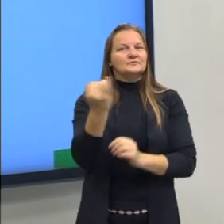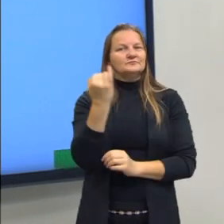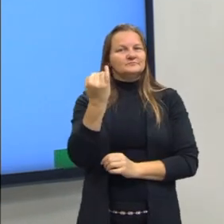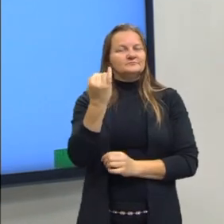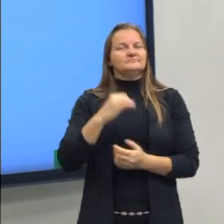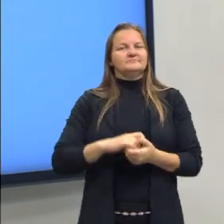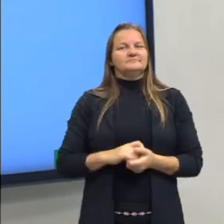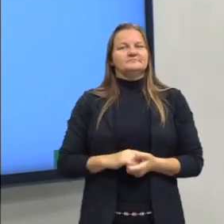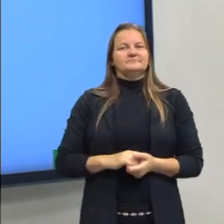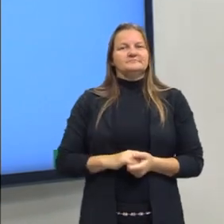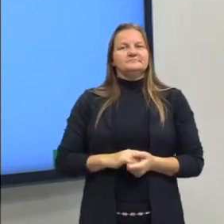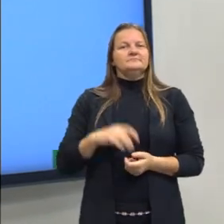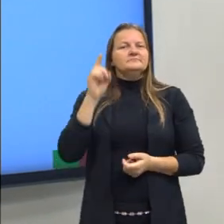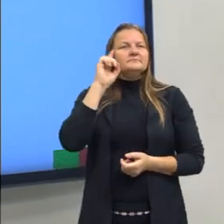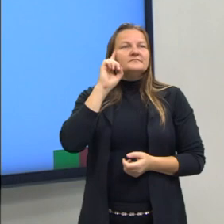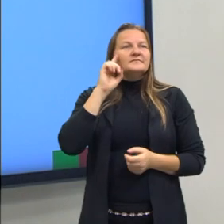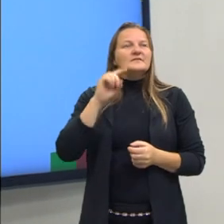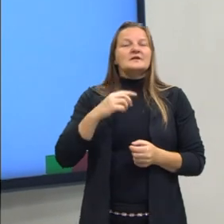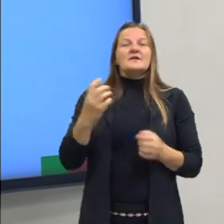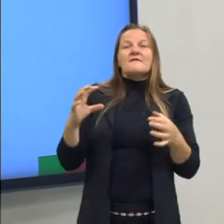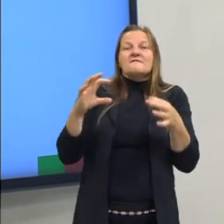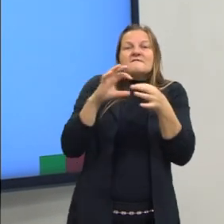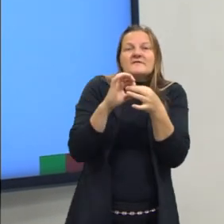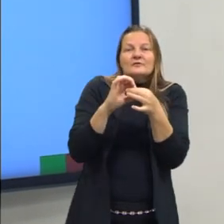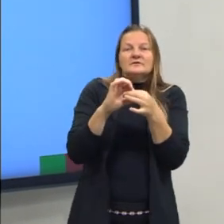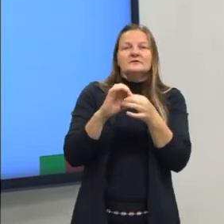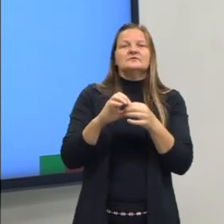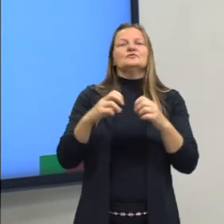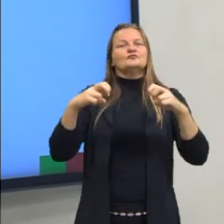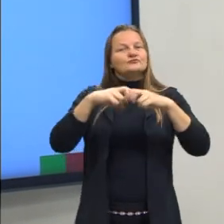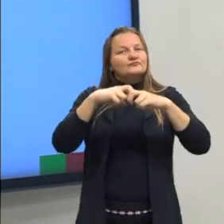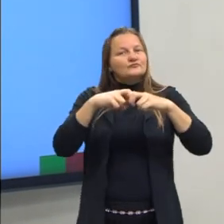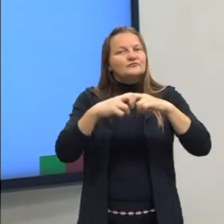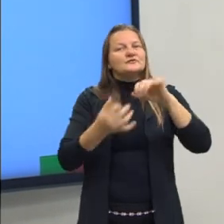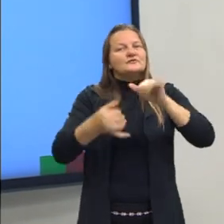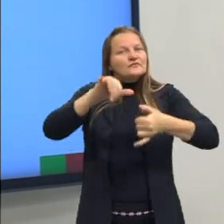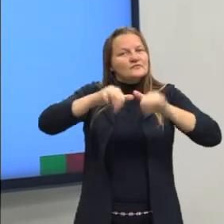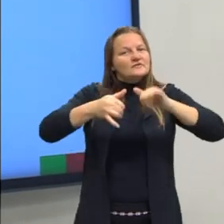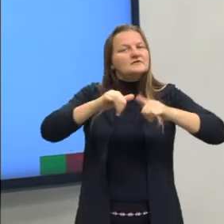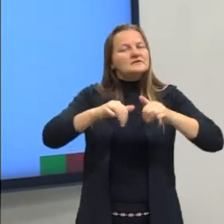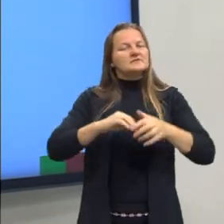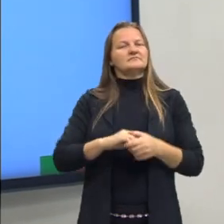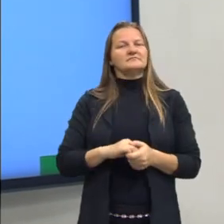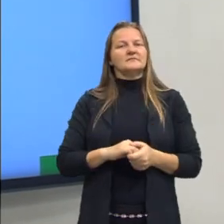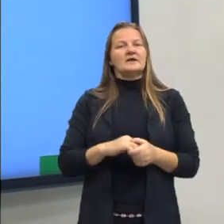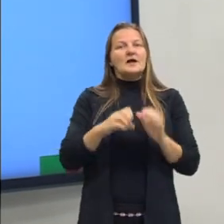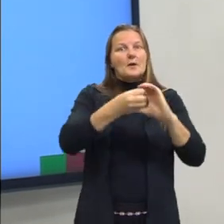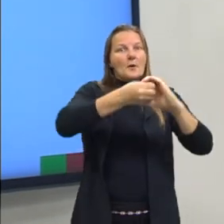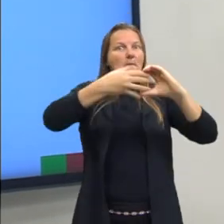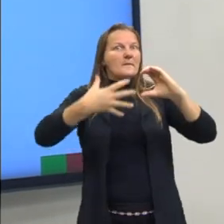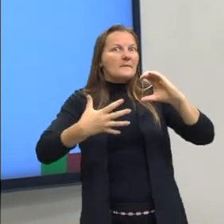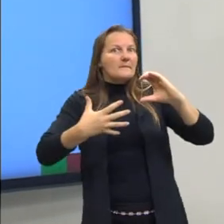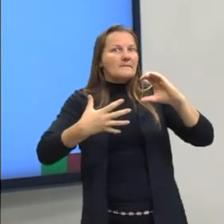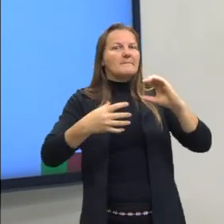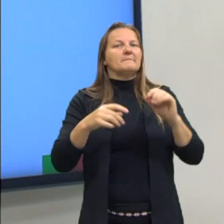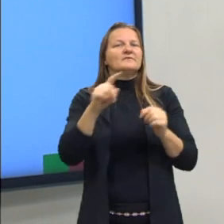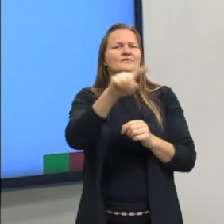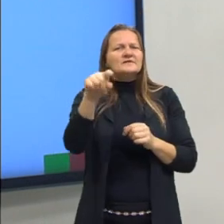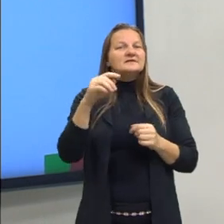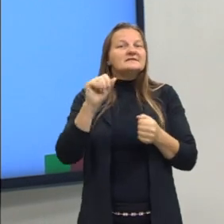conceitos do dia a dia e vinculando com essas propriedades que muitas vezes vocês nem sabem que estão fazendo,